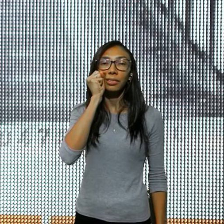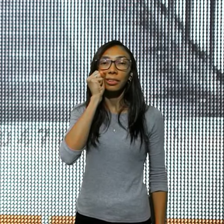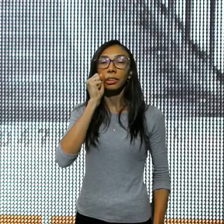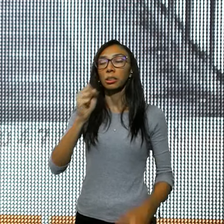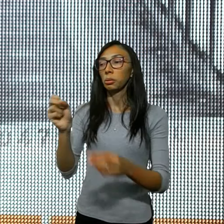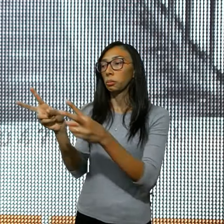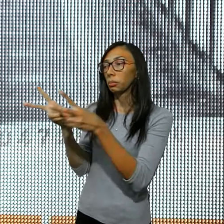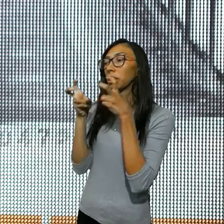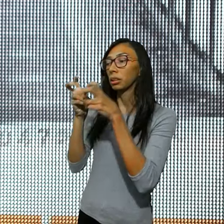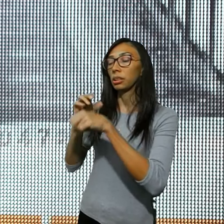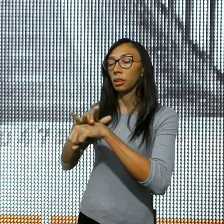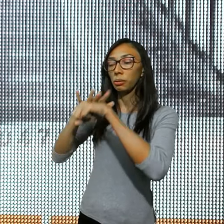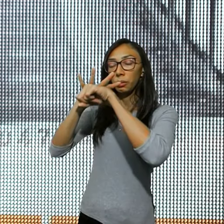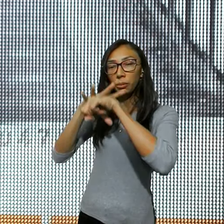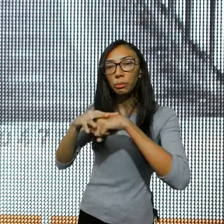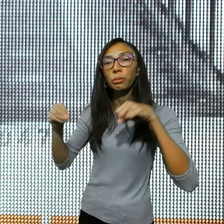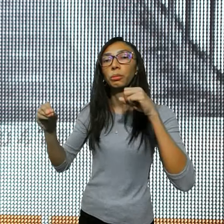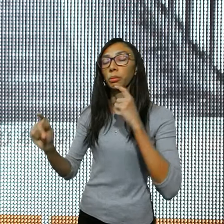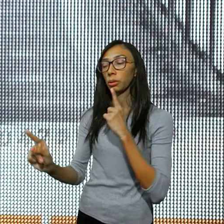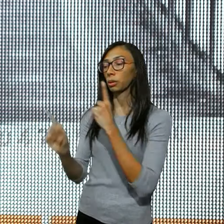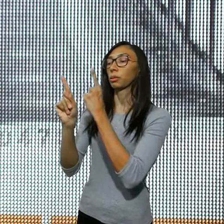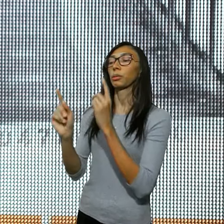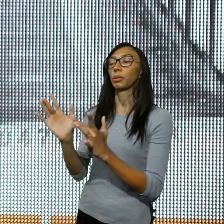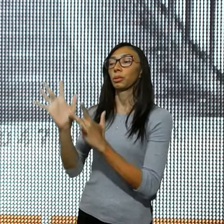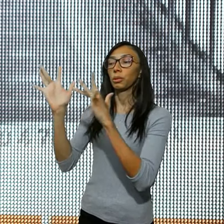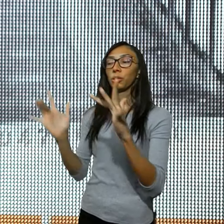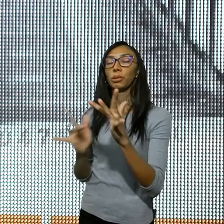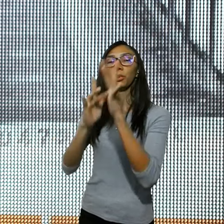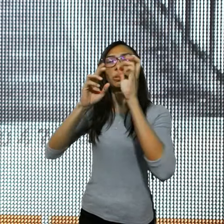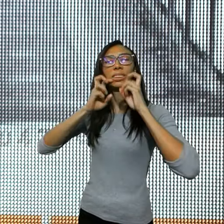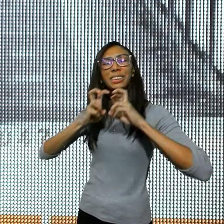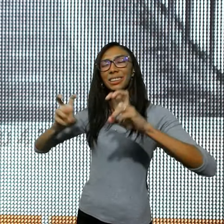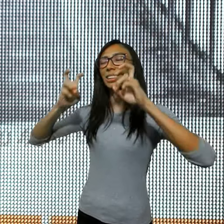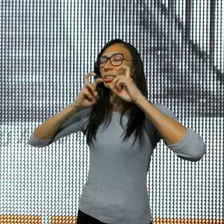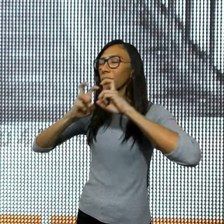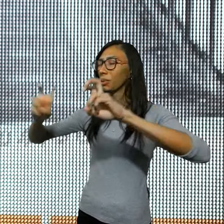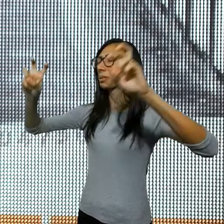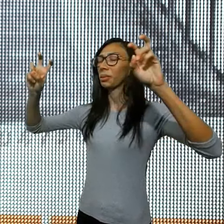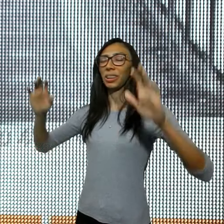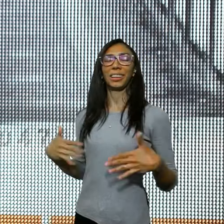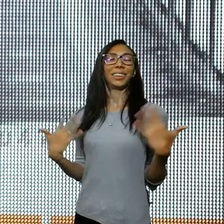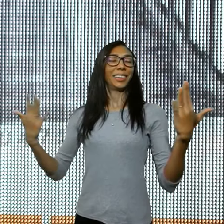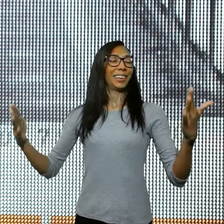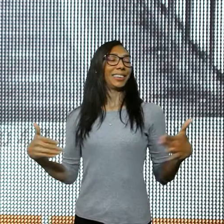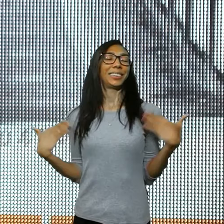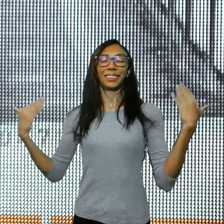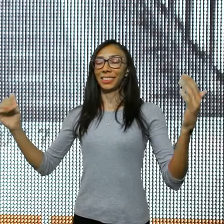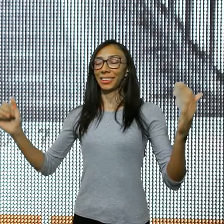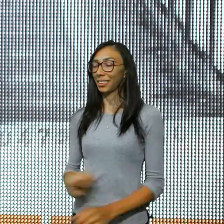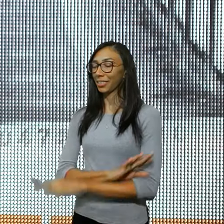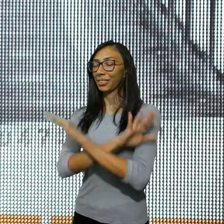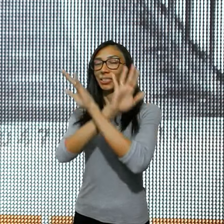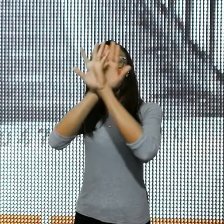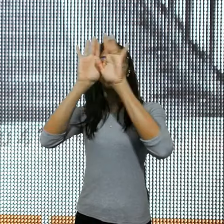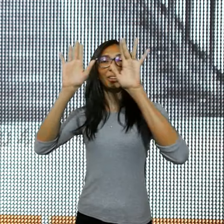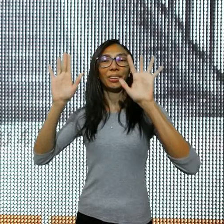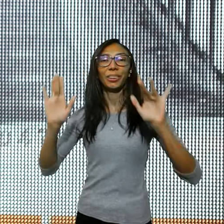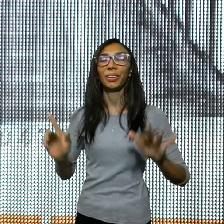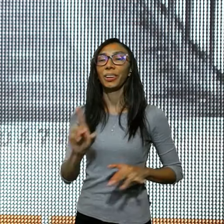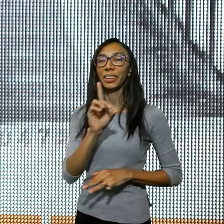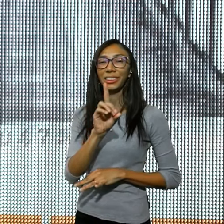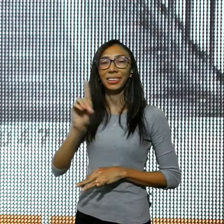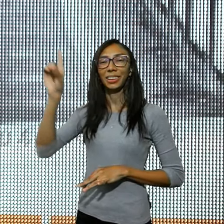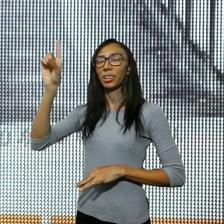curado, voltou, para encontrar Jesus, gritando louvor, e de alegria, e glorificando a Deus, ao encontrar Jesus,